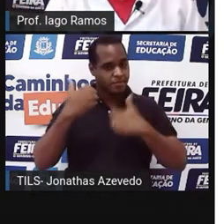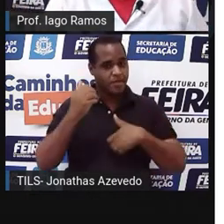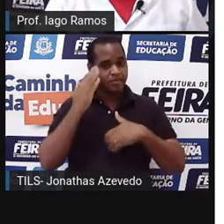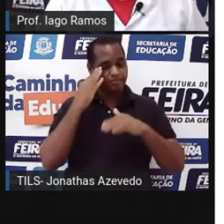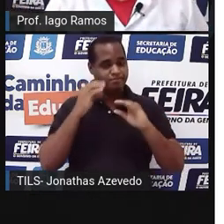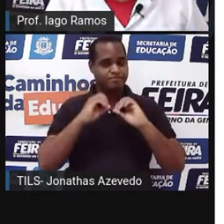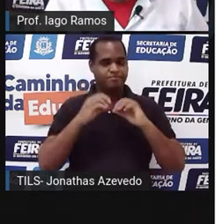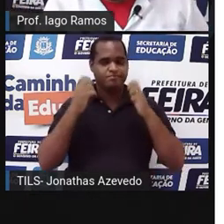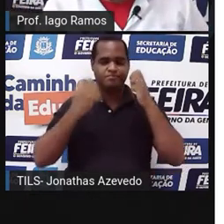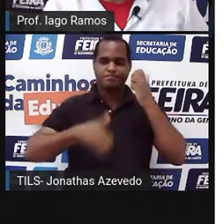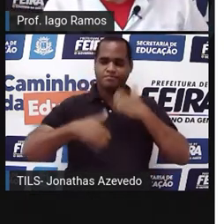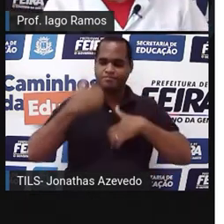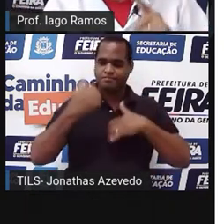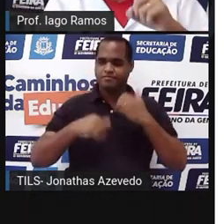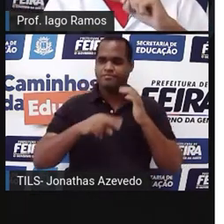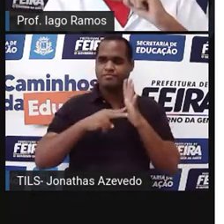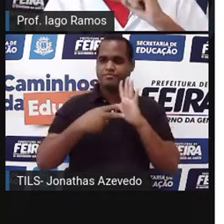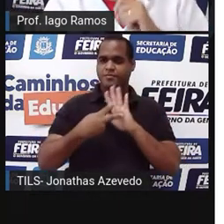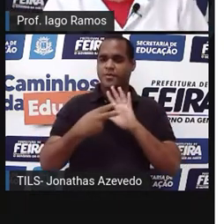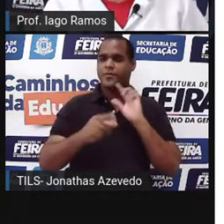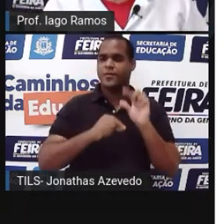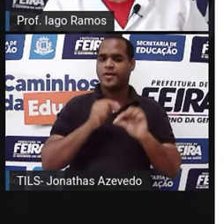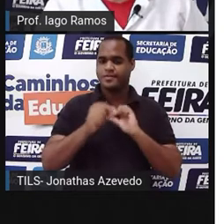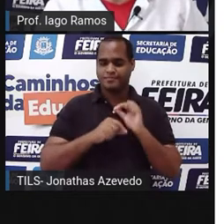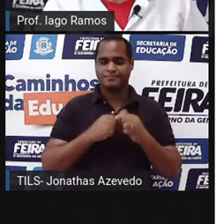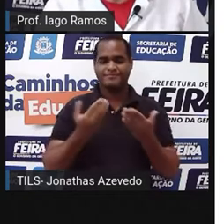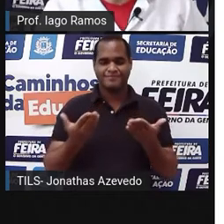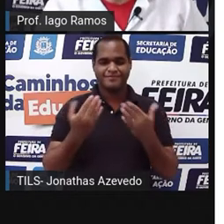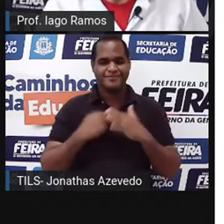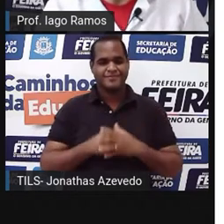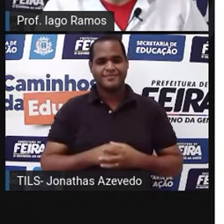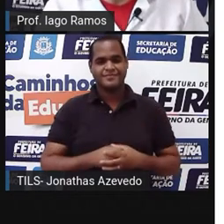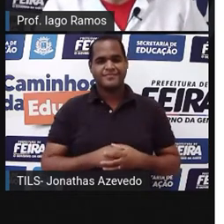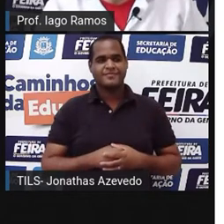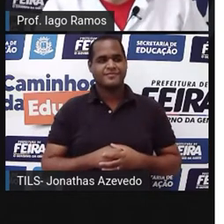isso que eu trouxe esse significado. E o significado é esse aqui, ó.